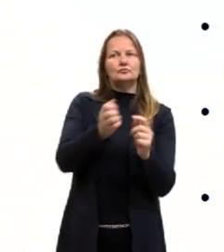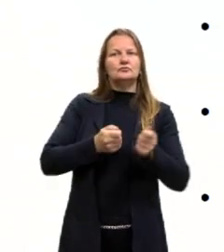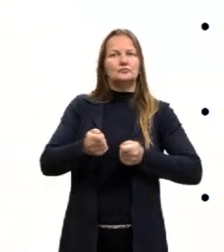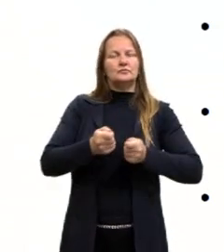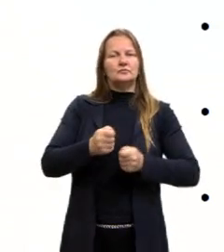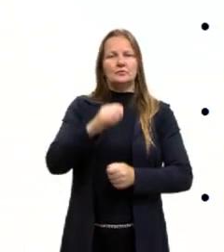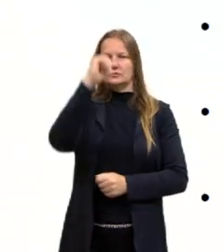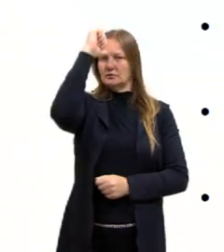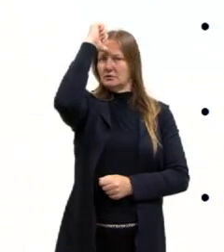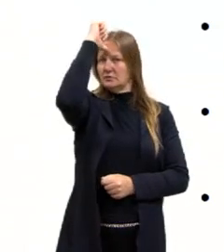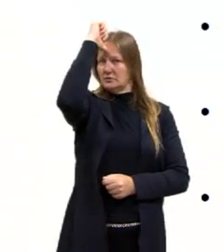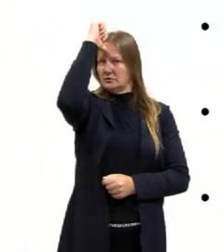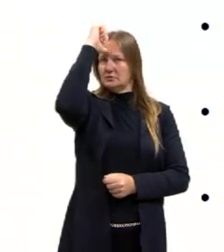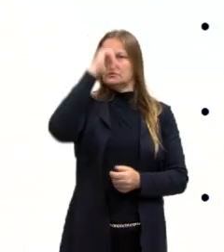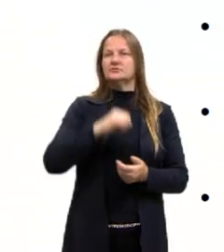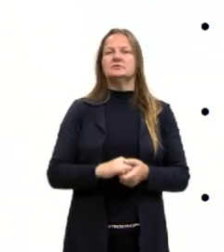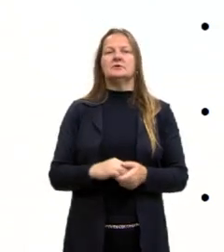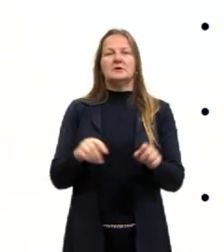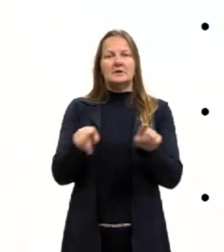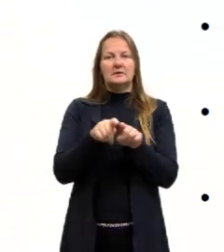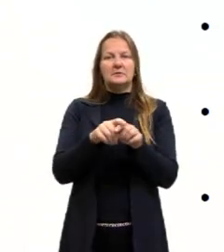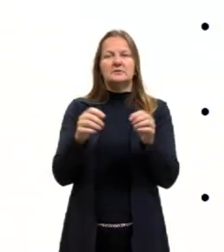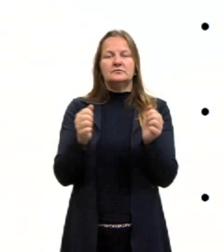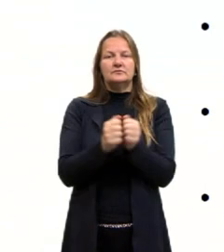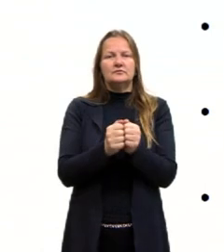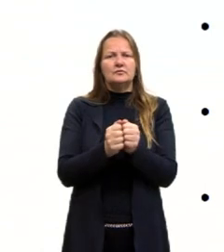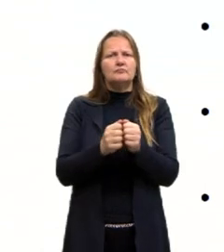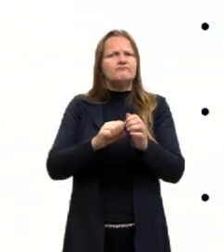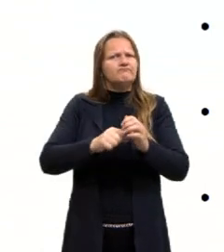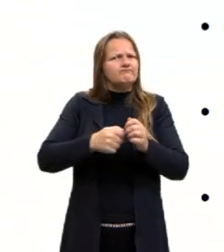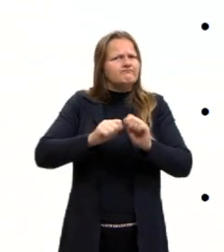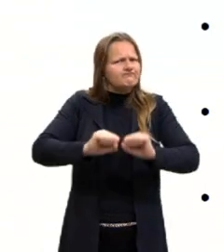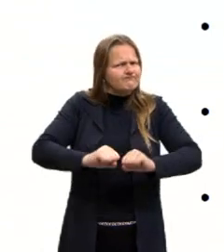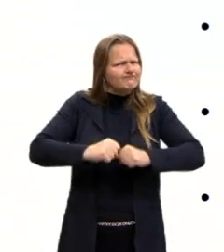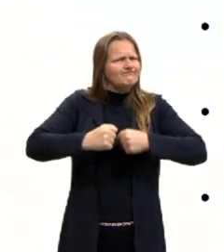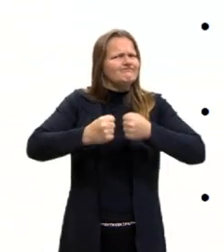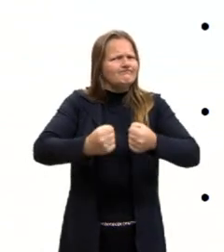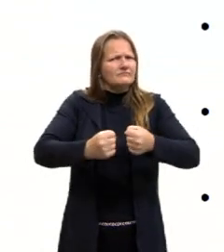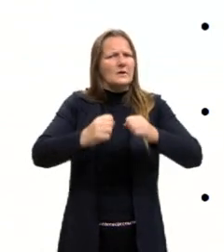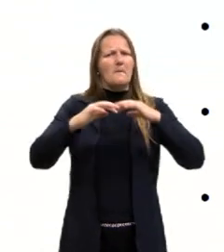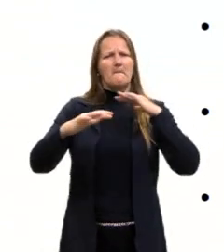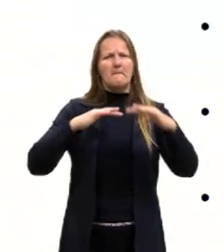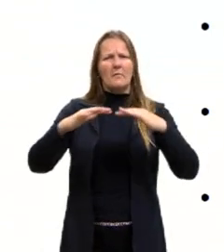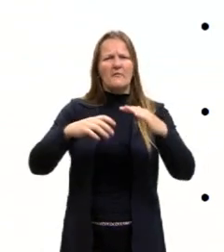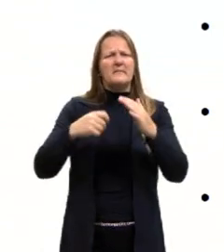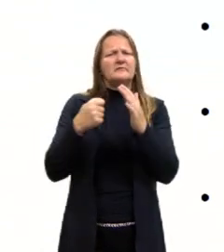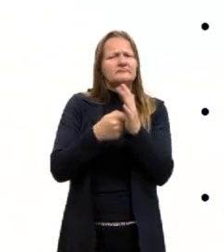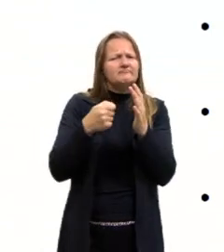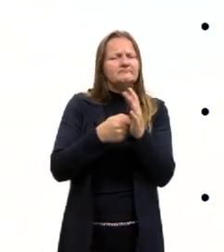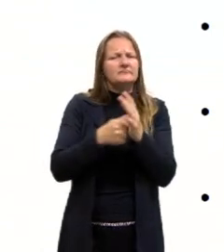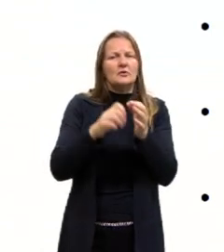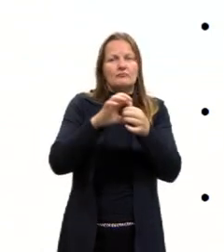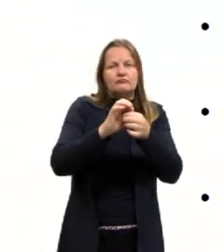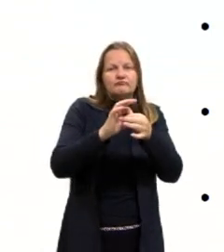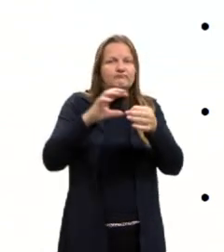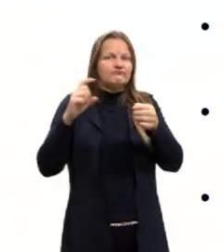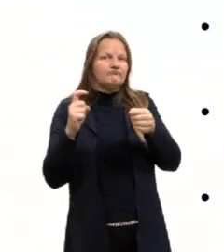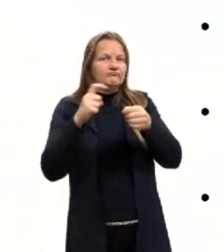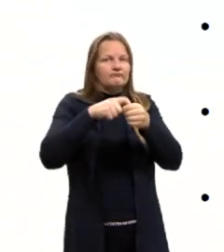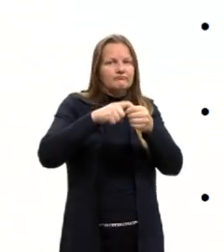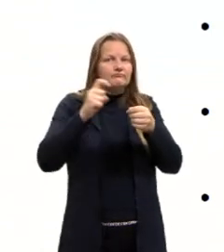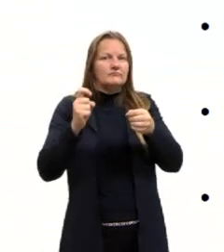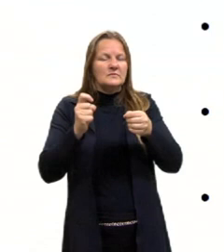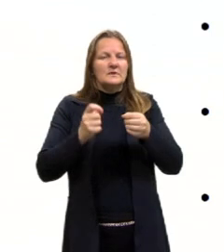a Índia, e ali vai ter muita resistência, vão ter alguns movimentos de luta para tentar se libertar da